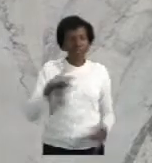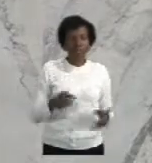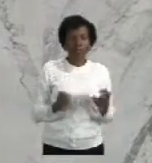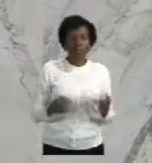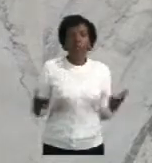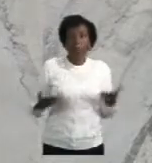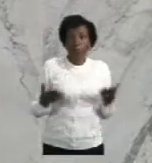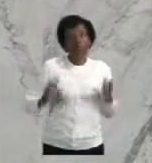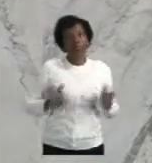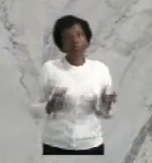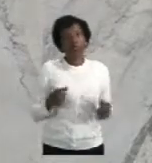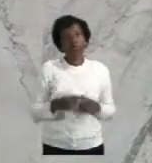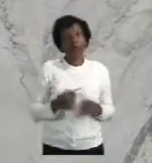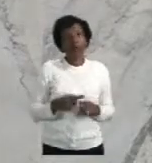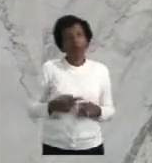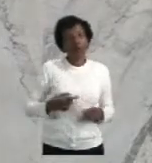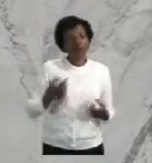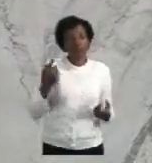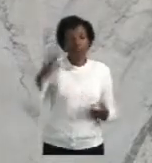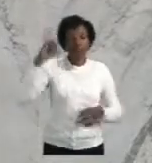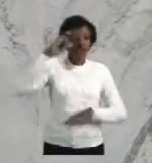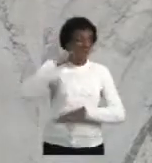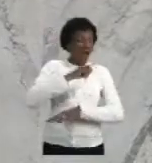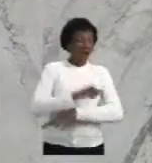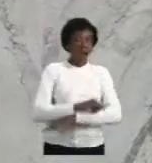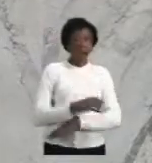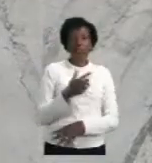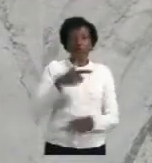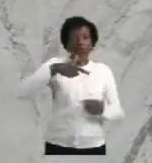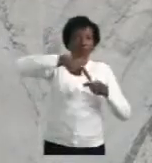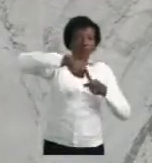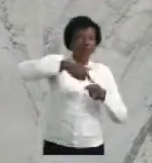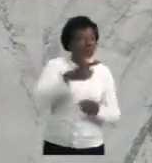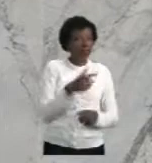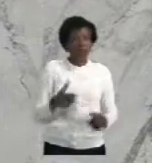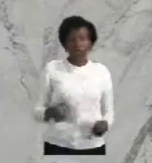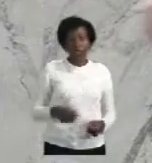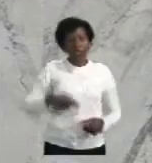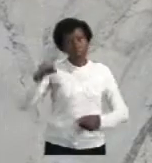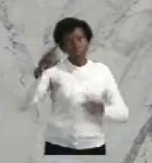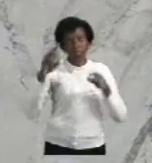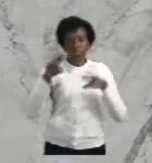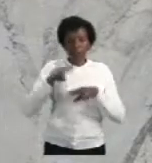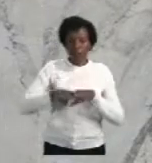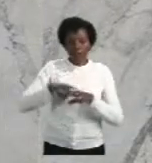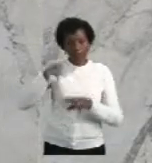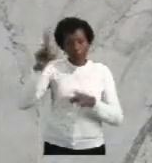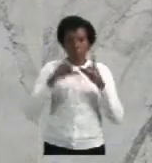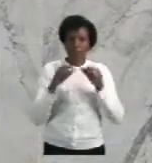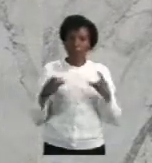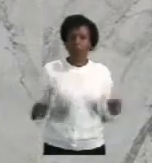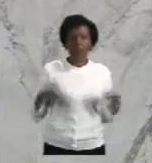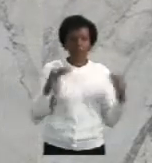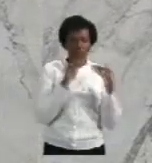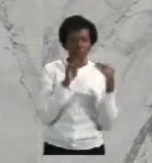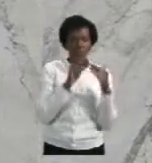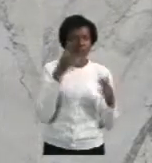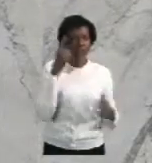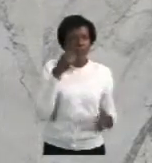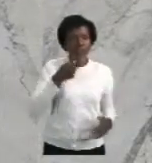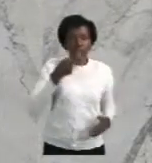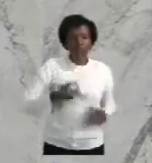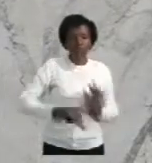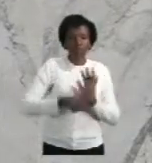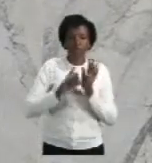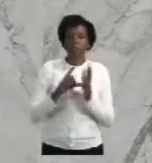Porque está acabando o combustível para os aviões voarem. Vão ficar sitiados em Brasília. Concordo com a deputada que me antecedeu aqui, no sentido